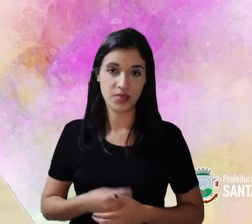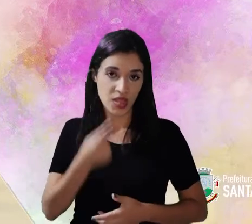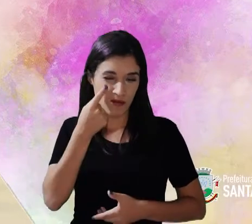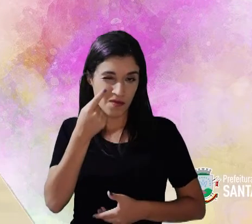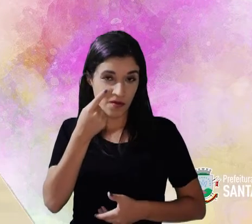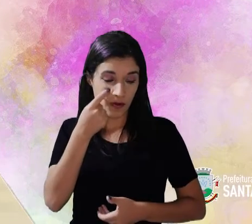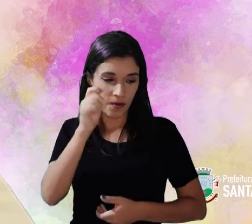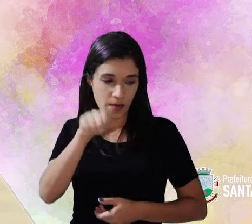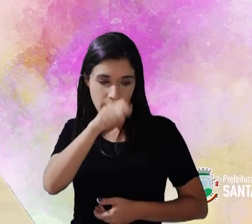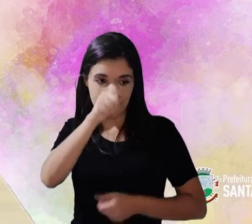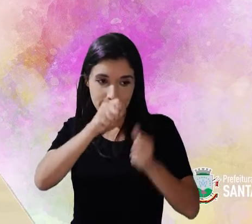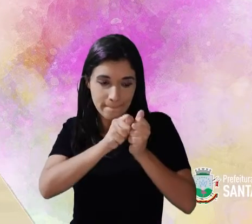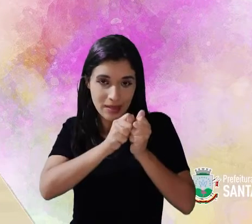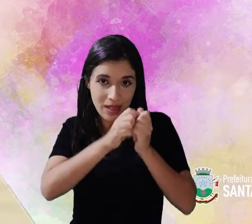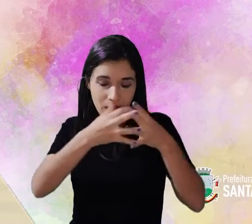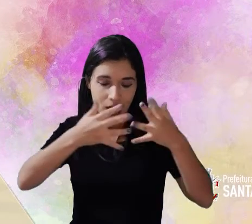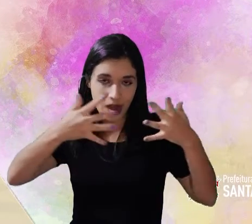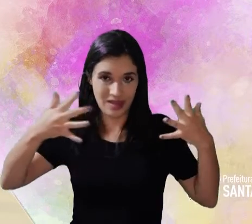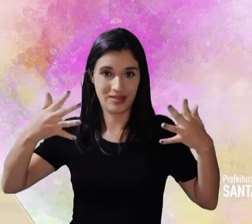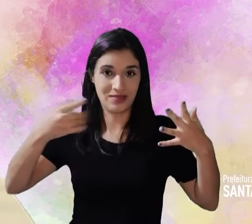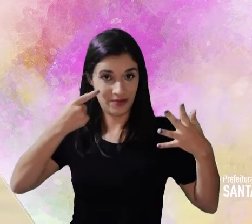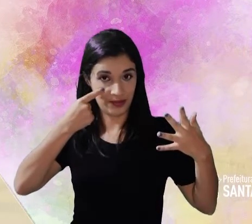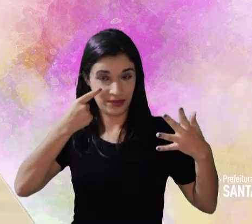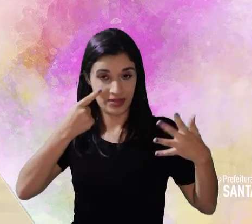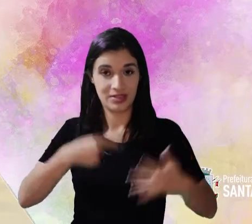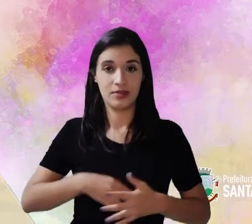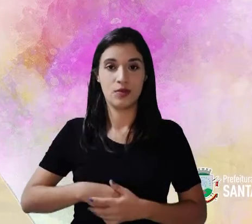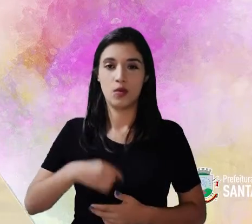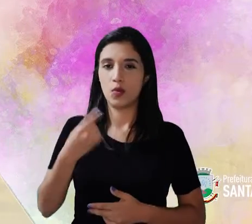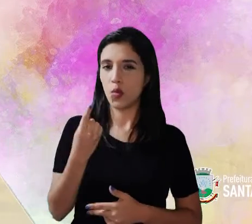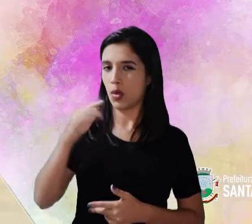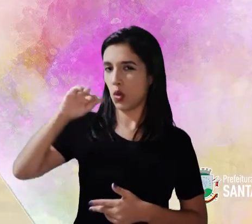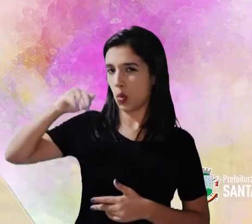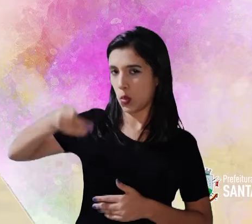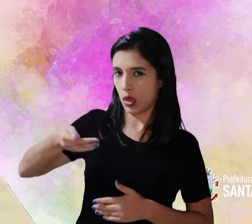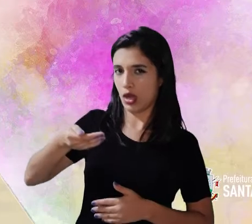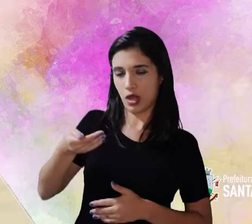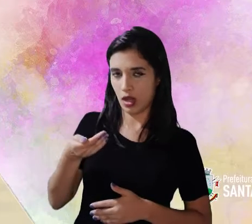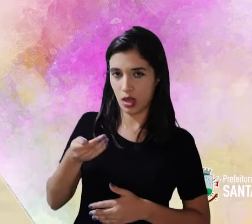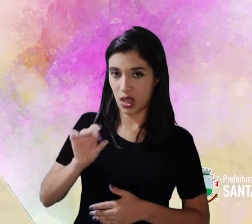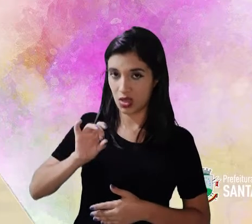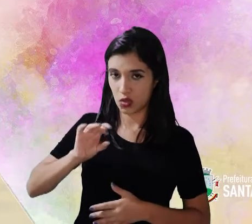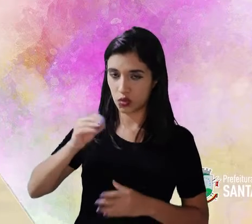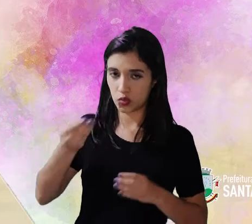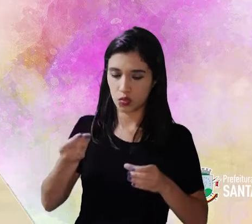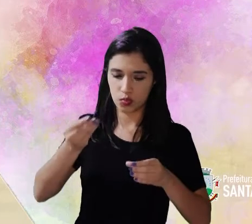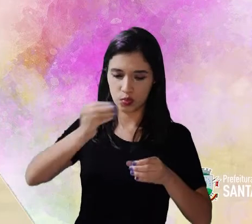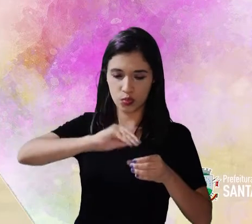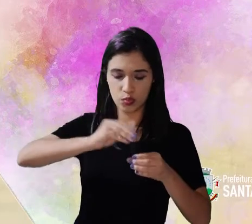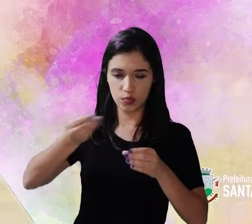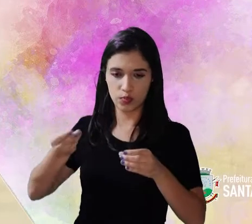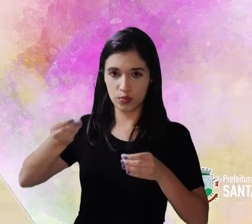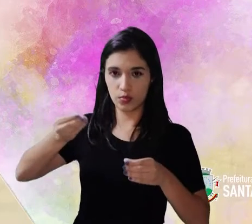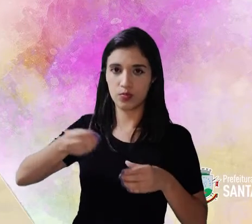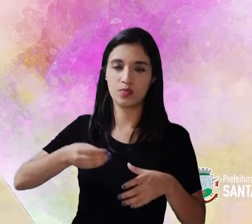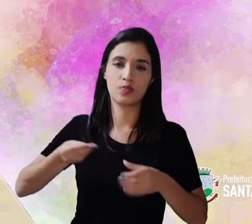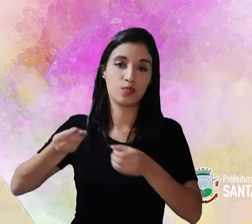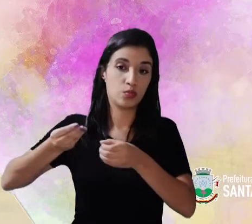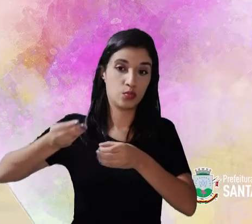E vamos ver a mágica que vai acontecer? eu vou pegar uma colher de bicarbonato de sódio.